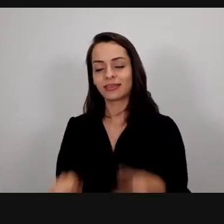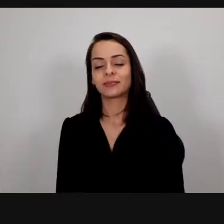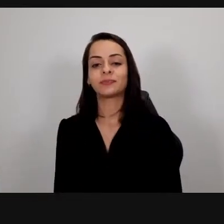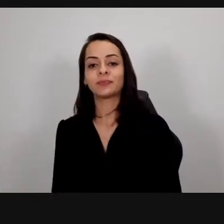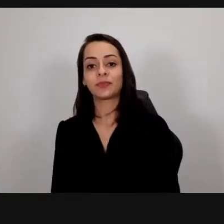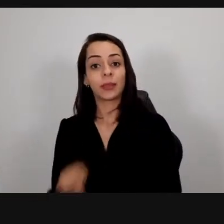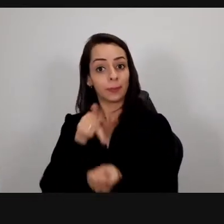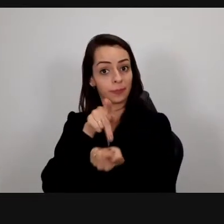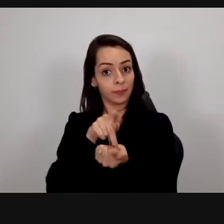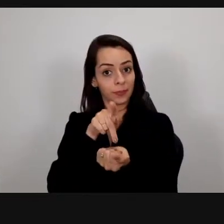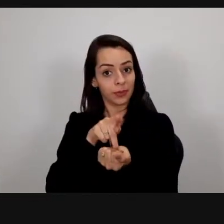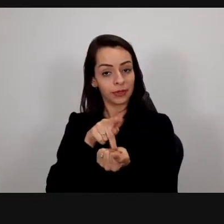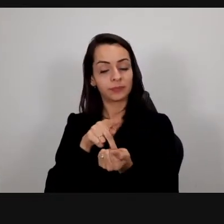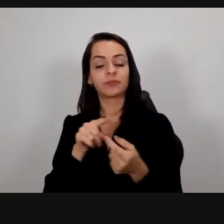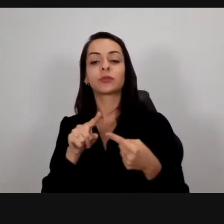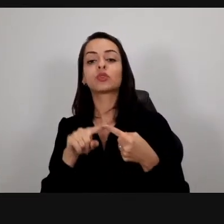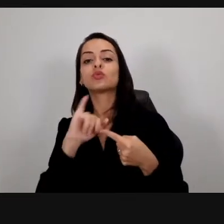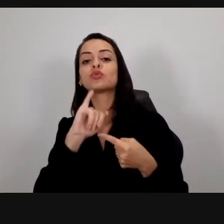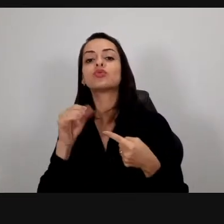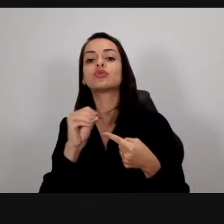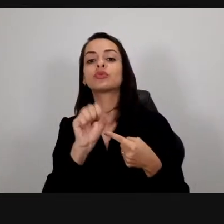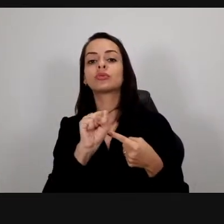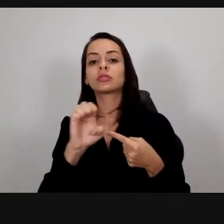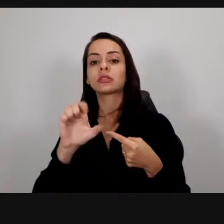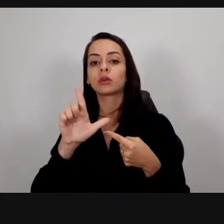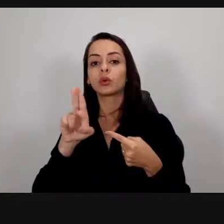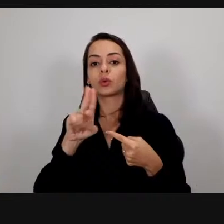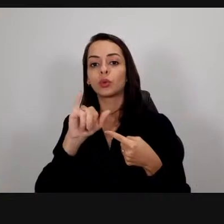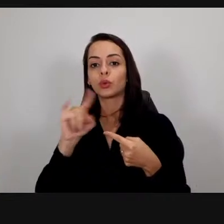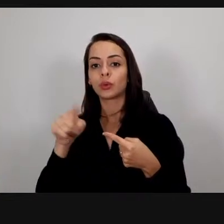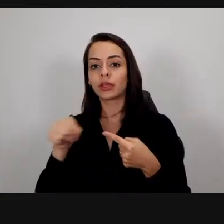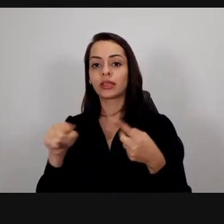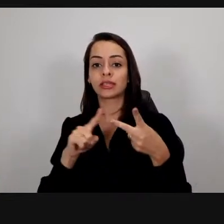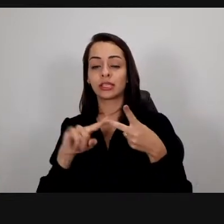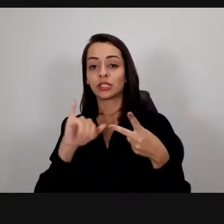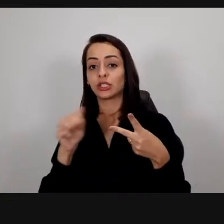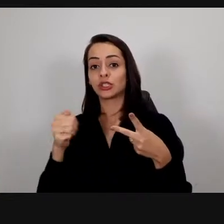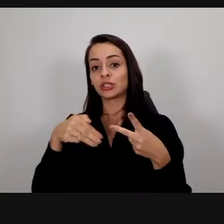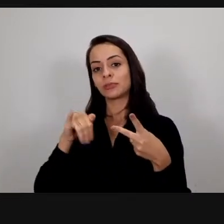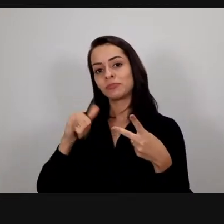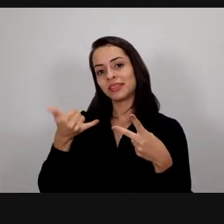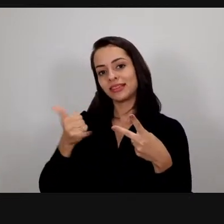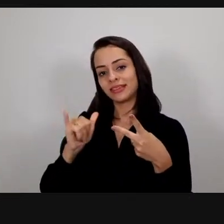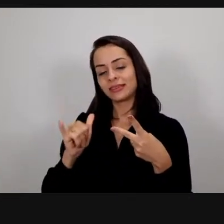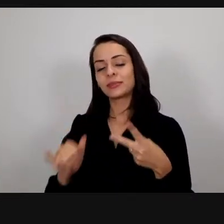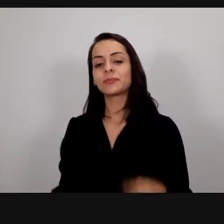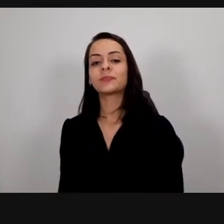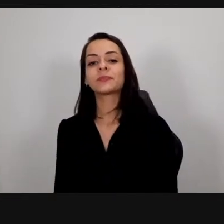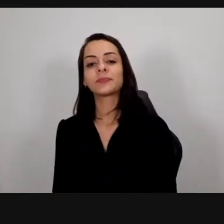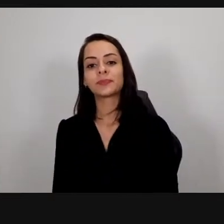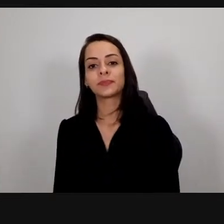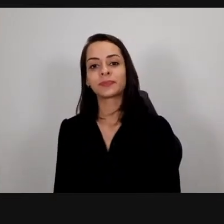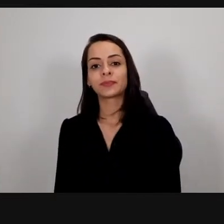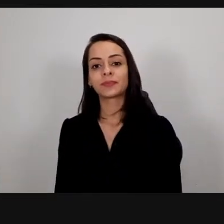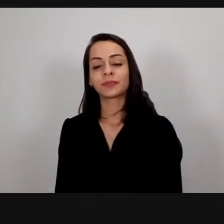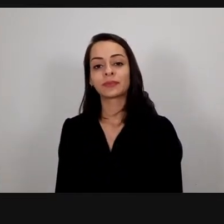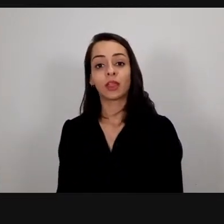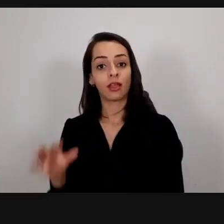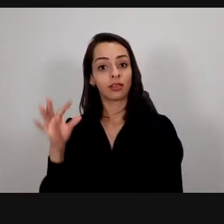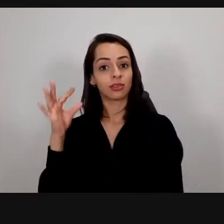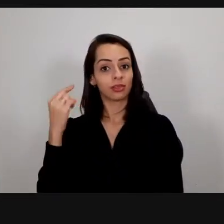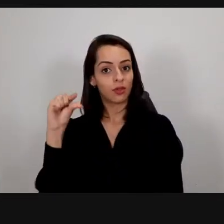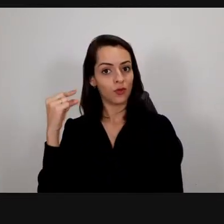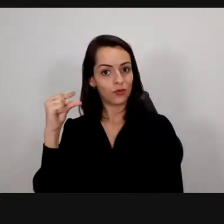José Luiz Amado do Instituto Federal Fluminense e Jamile Rebouças do Instituto Federal da Paraíba Teó Flotone